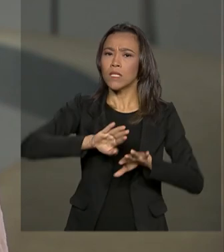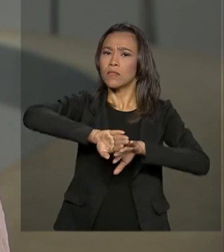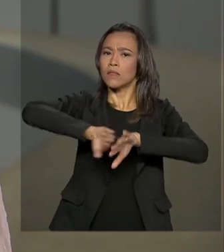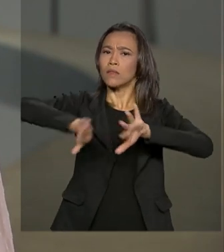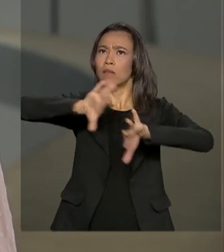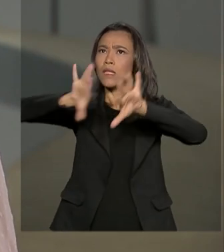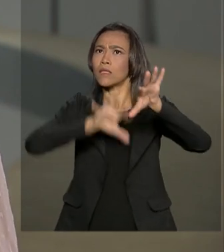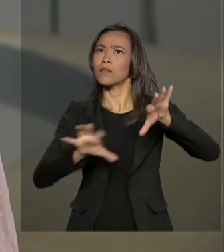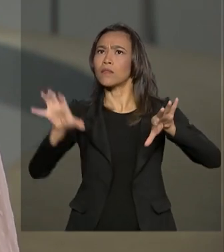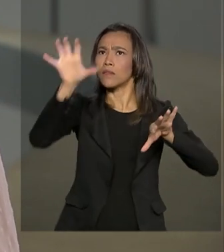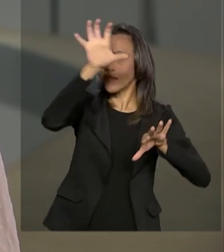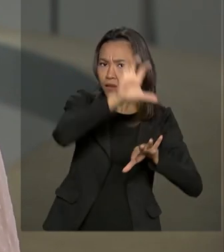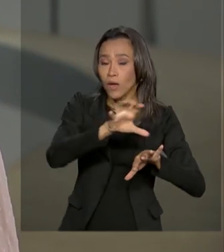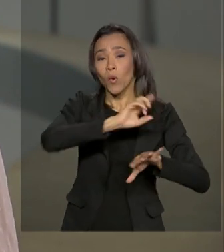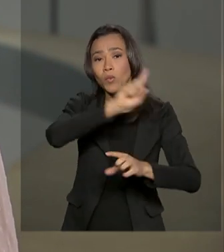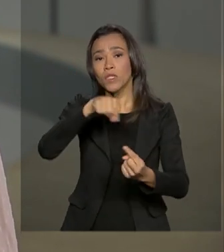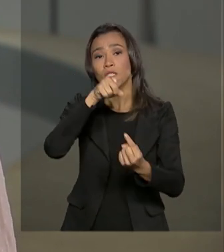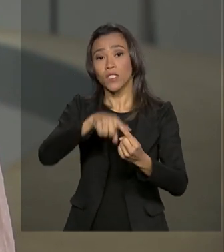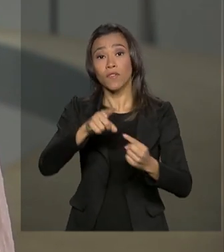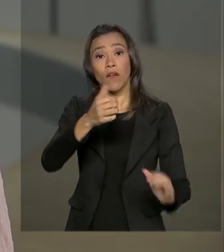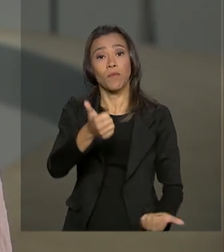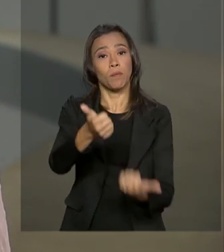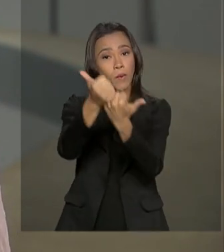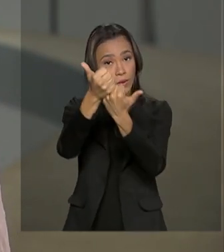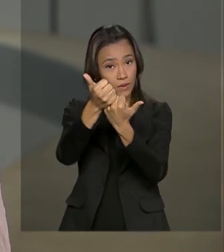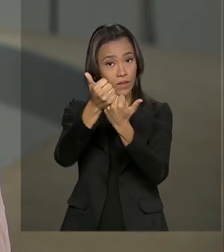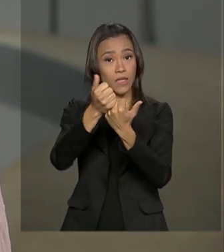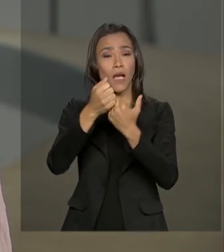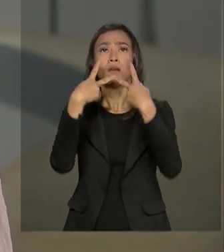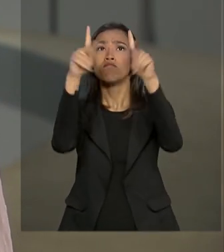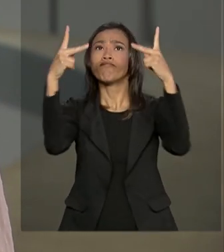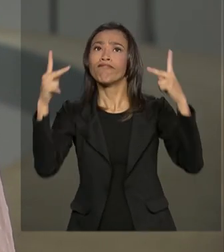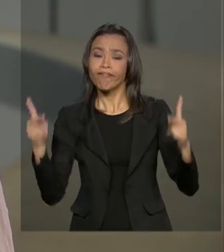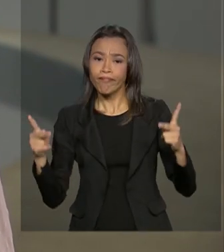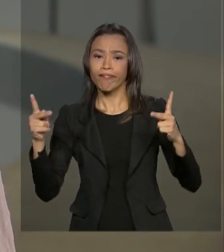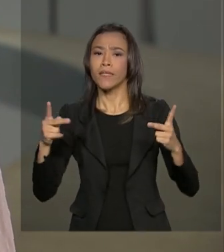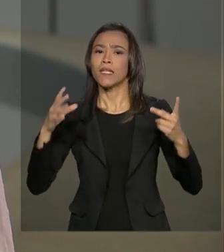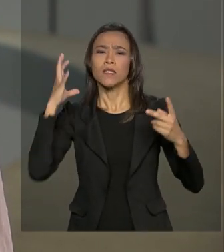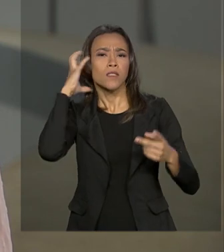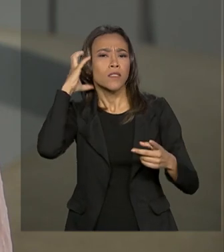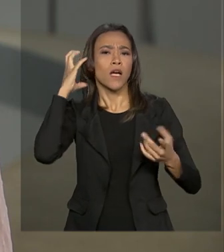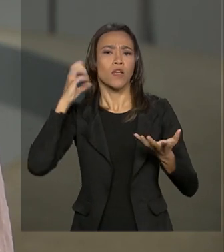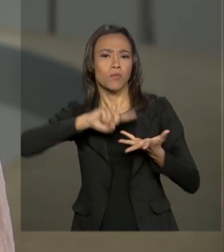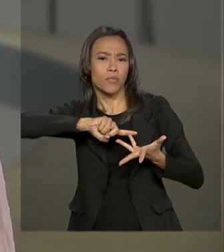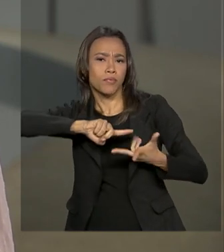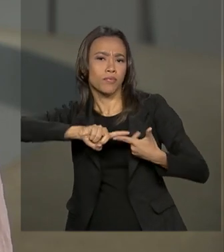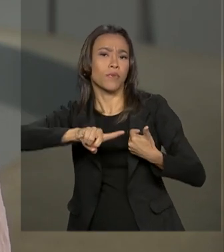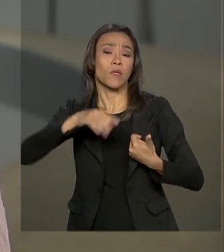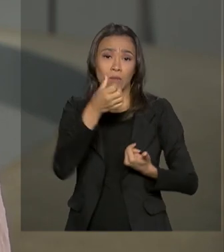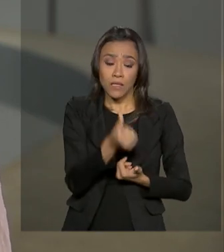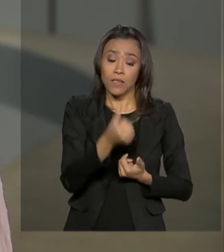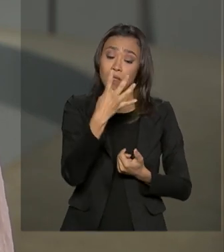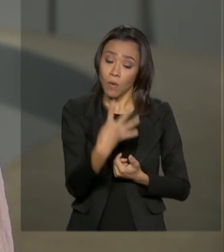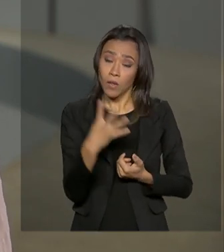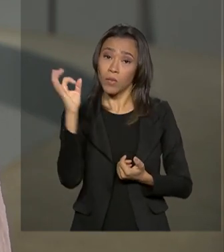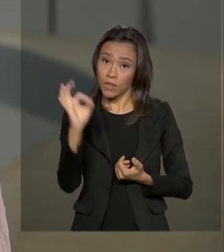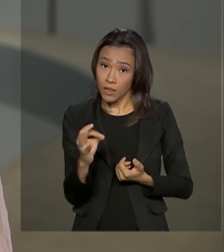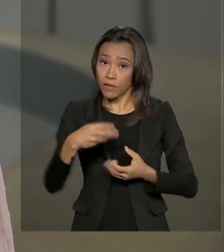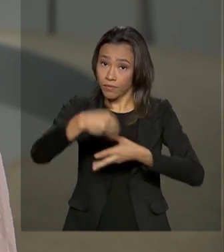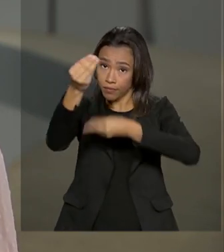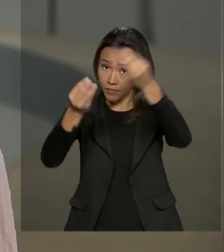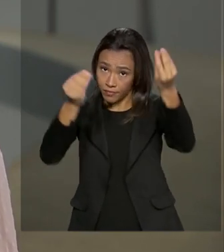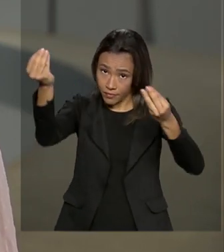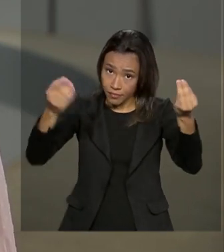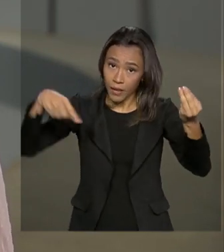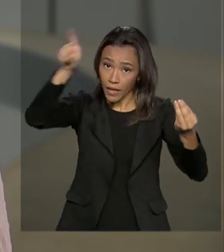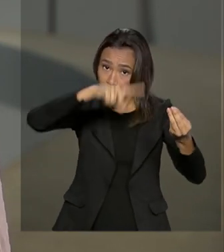A ideia é fortalecer os veículos de comunicação locais, com 64% da mídia destinada a eles. Neste ano,